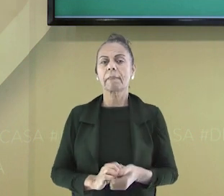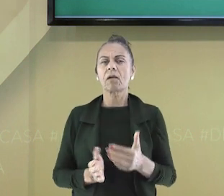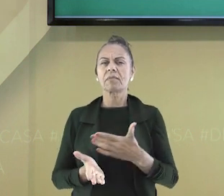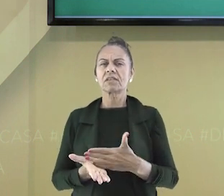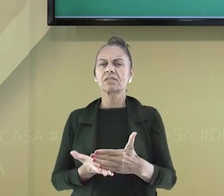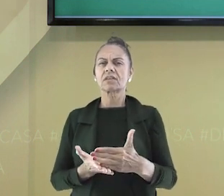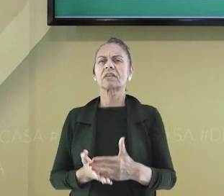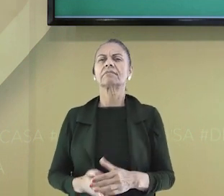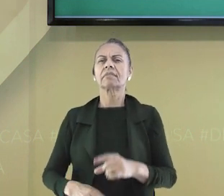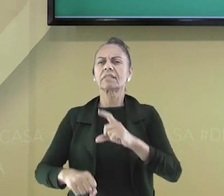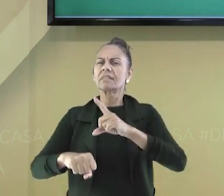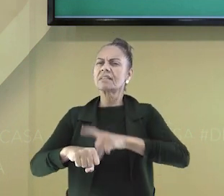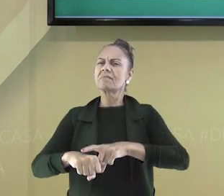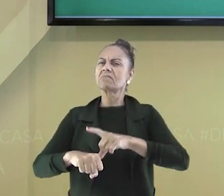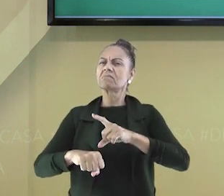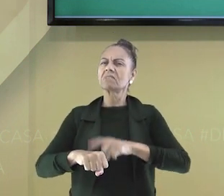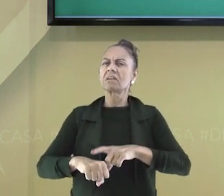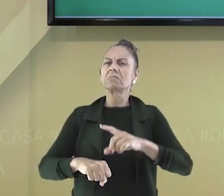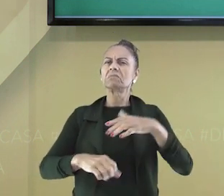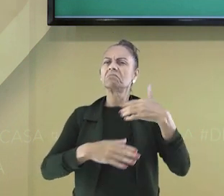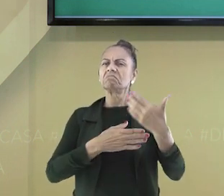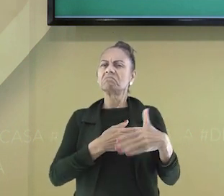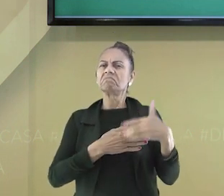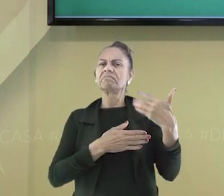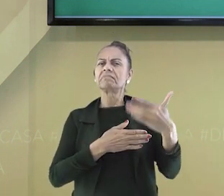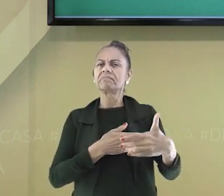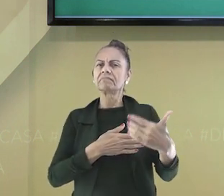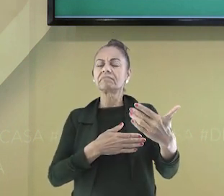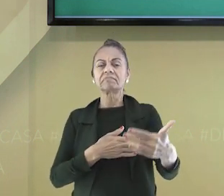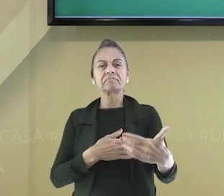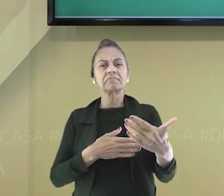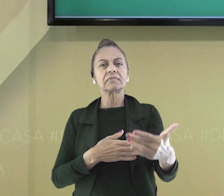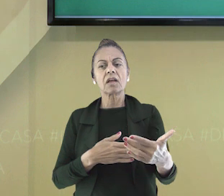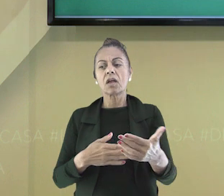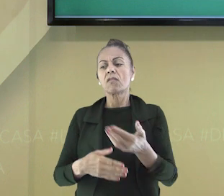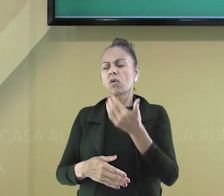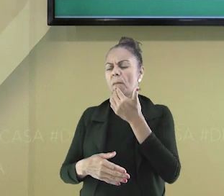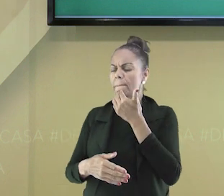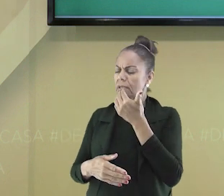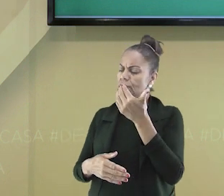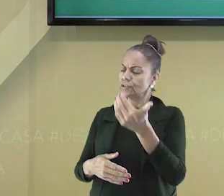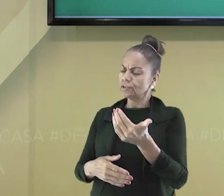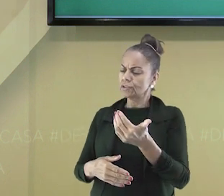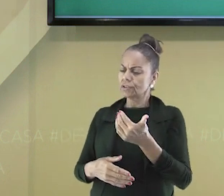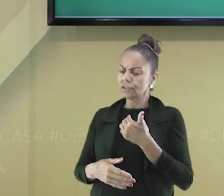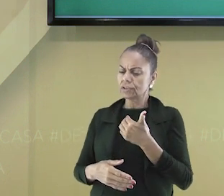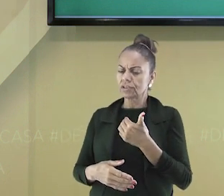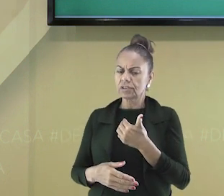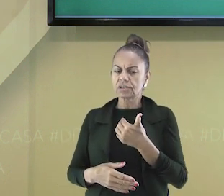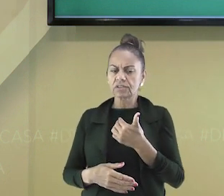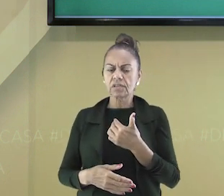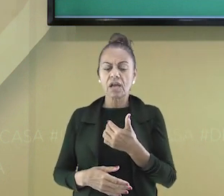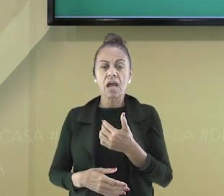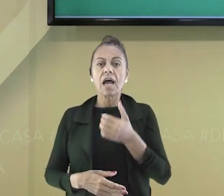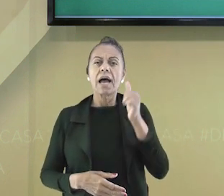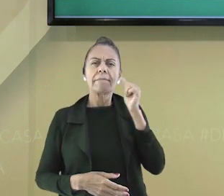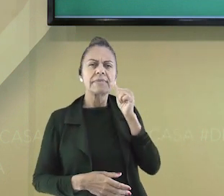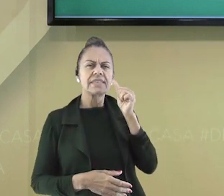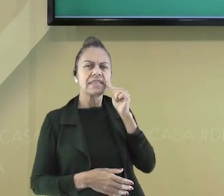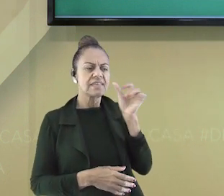Começa assim, Tempo, tempo, tempo, tempo, vou lhe fazer um pedido.